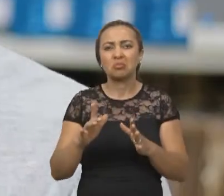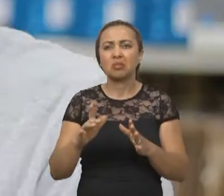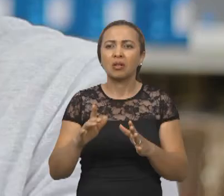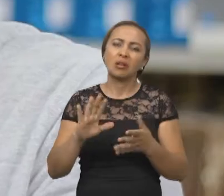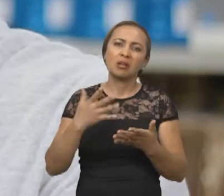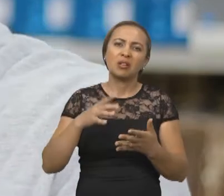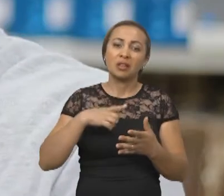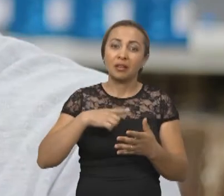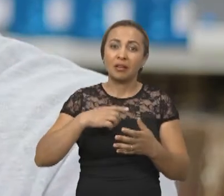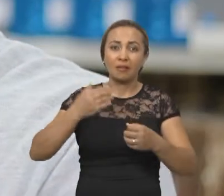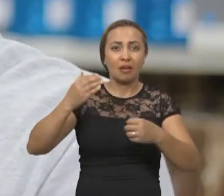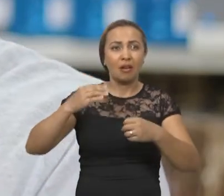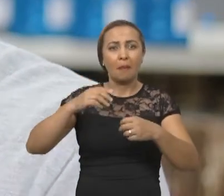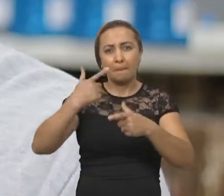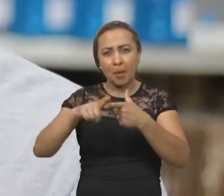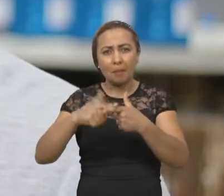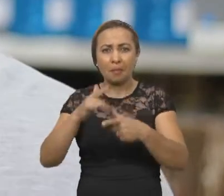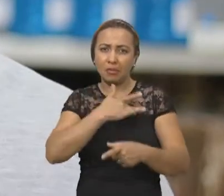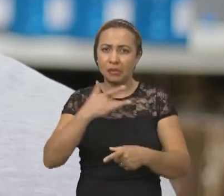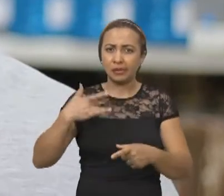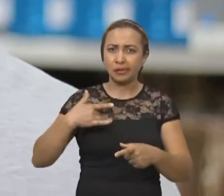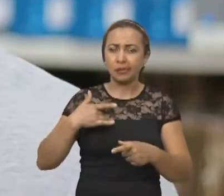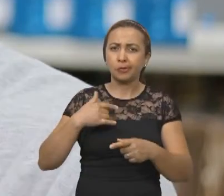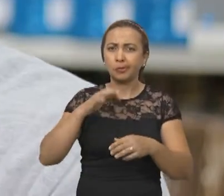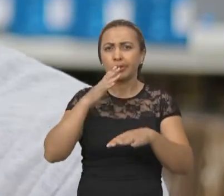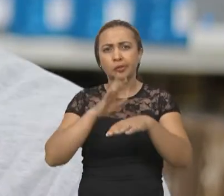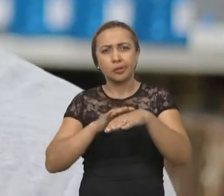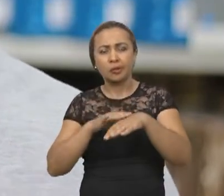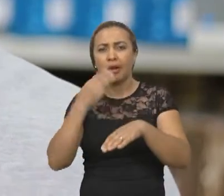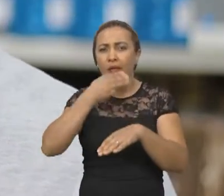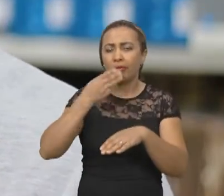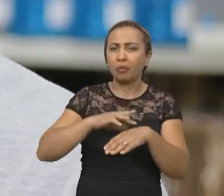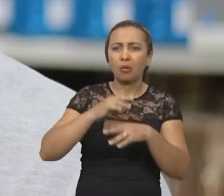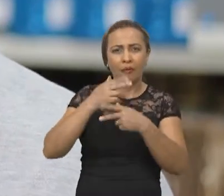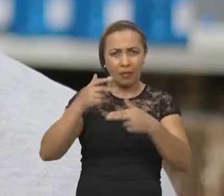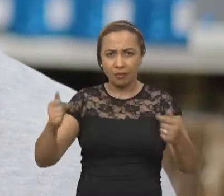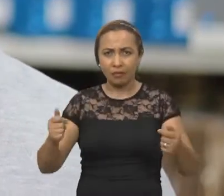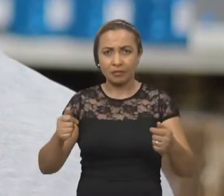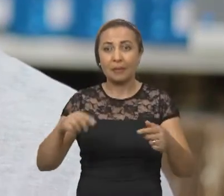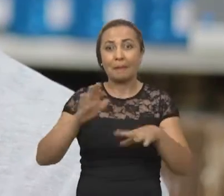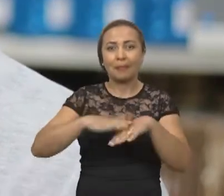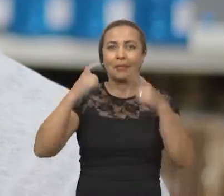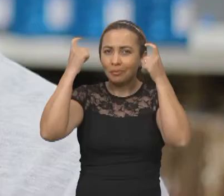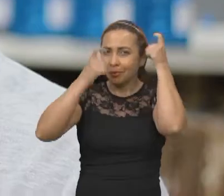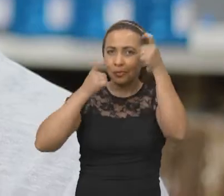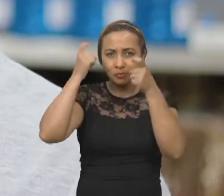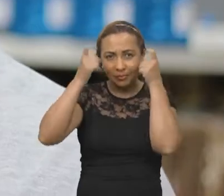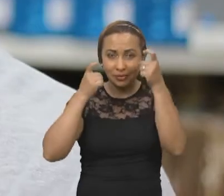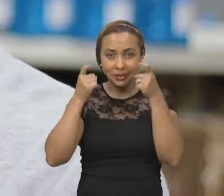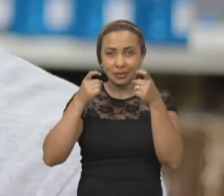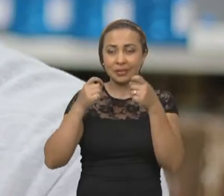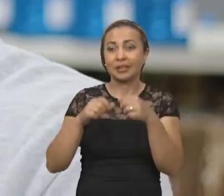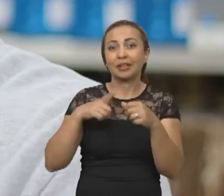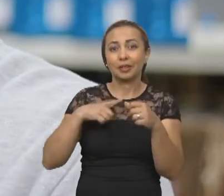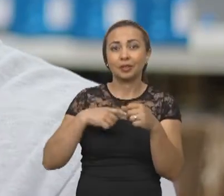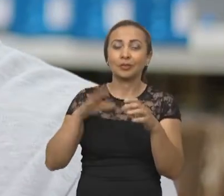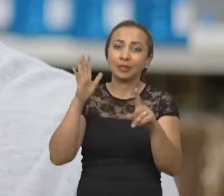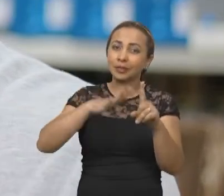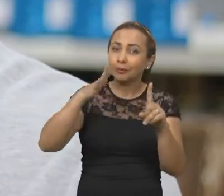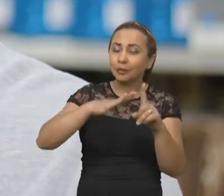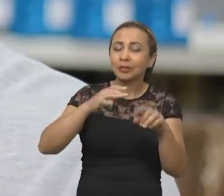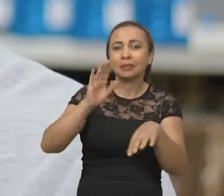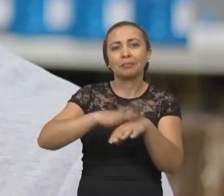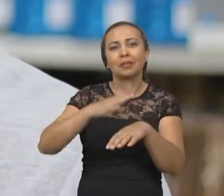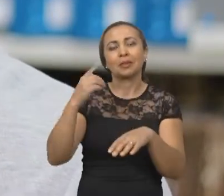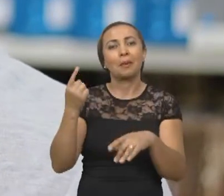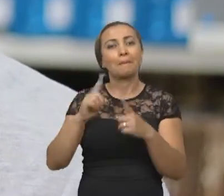morbidades, que era uma preocupação desde o início da pandemia, fossem aqueles que mais se preocupassem e tivessem sido